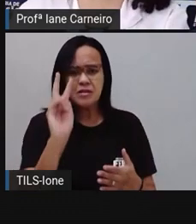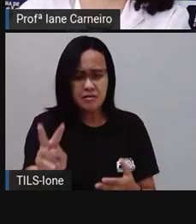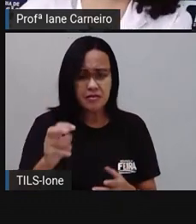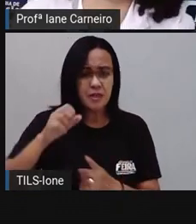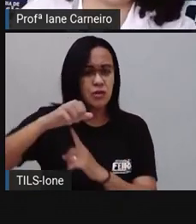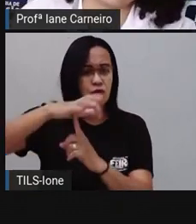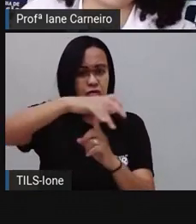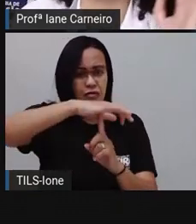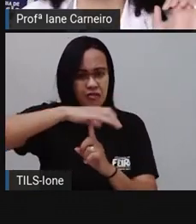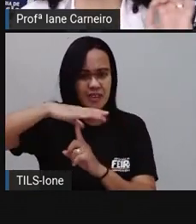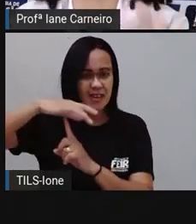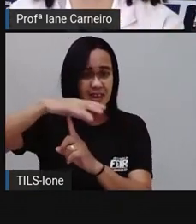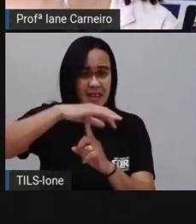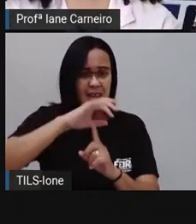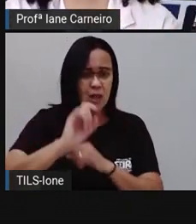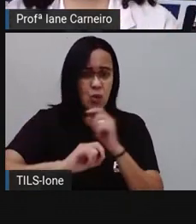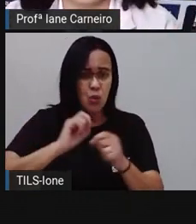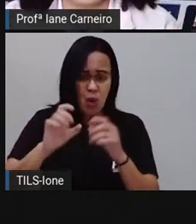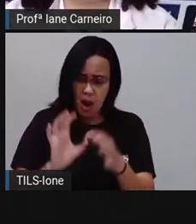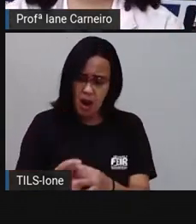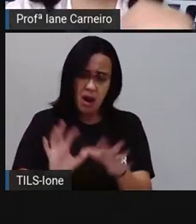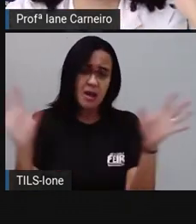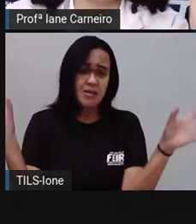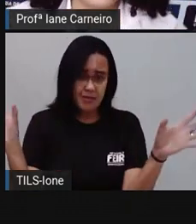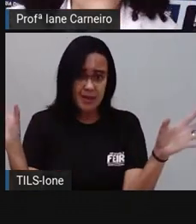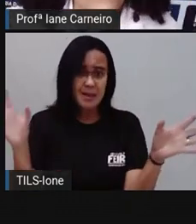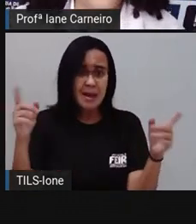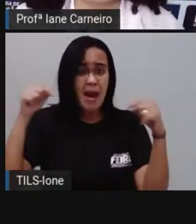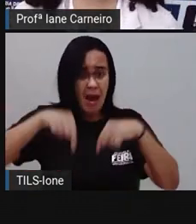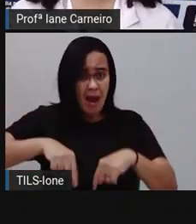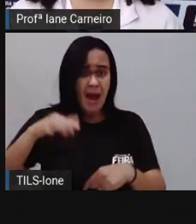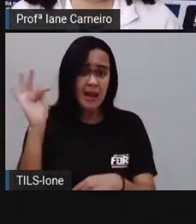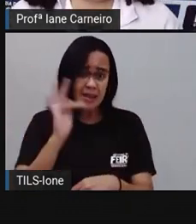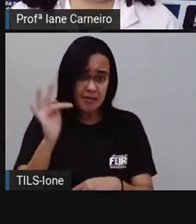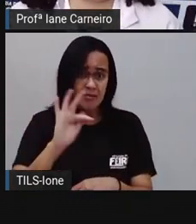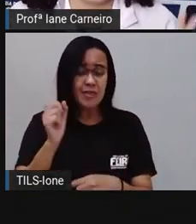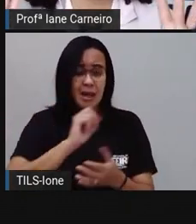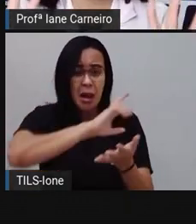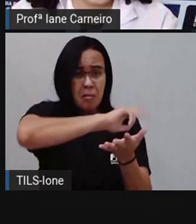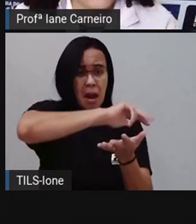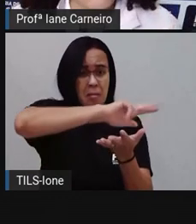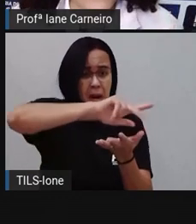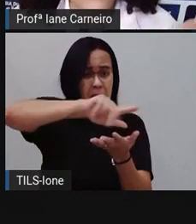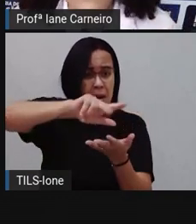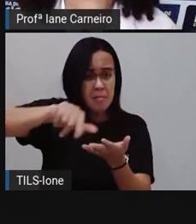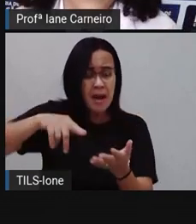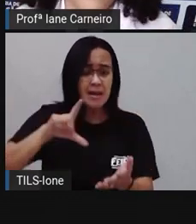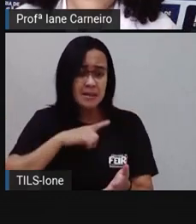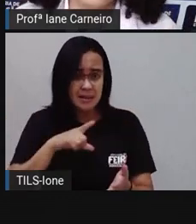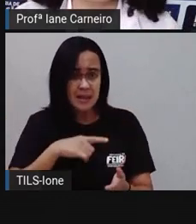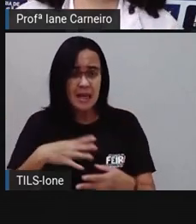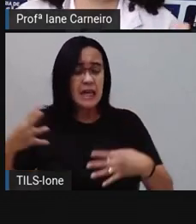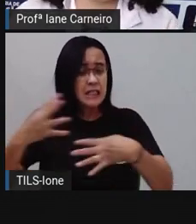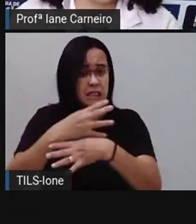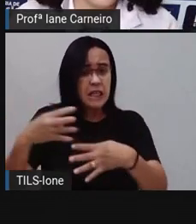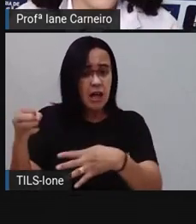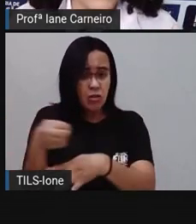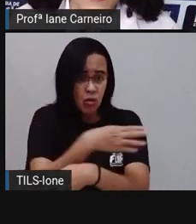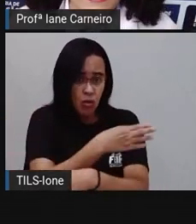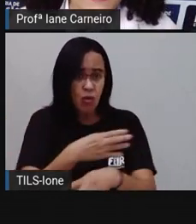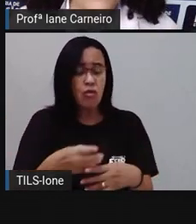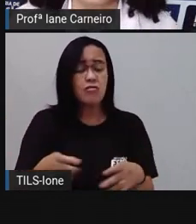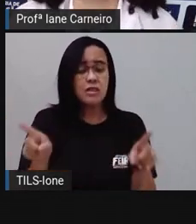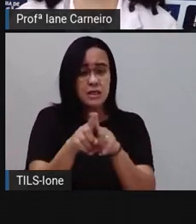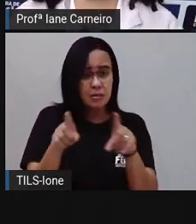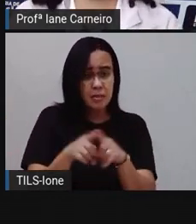feirinhas da Cidade Nova, do Sobradinho, do Tomba, elas acontecem ao ar livre, né? Então, todo mundo